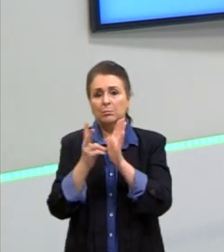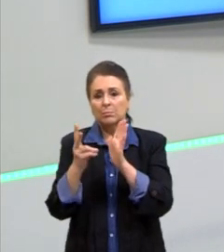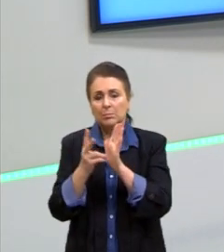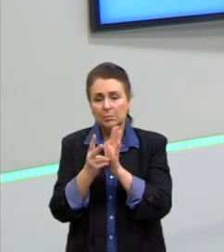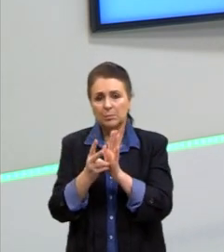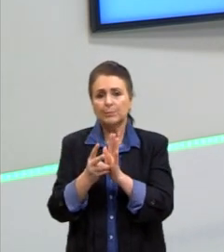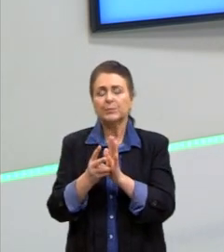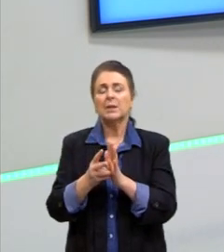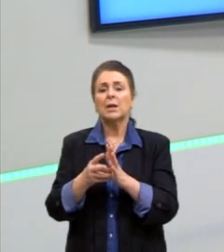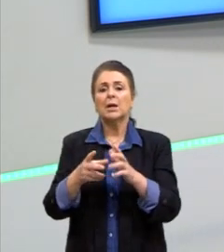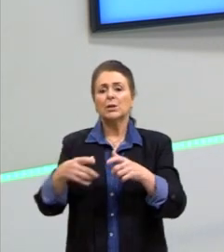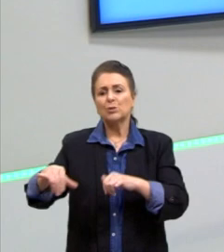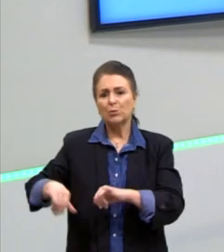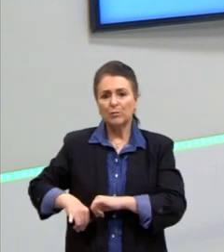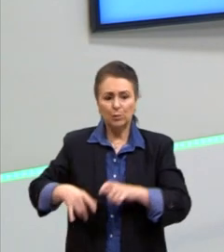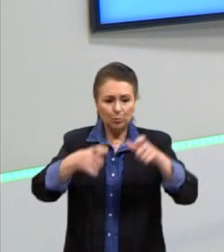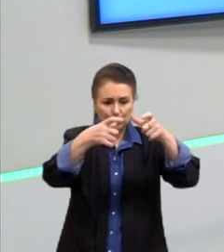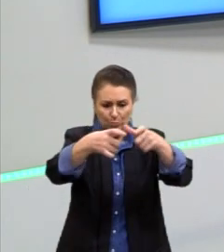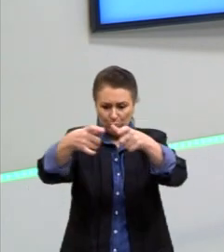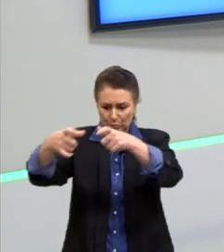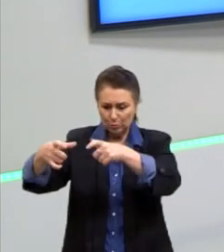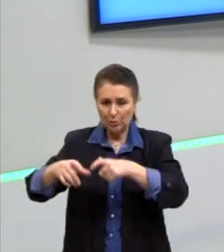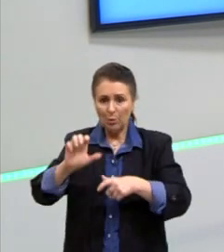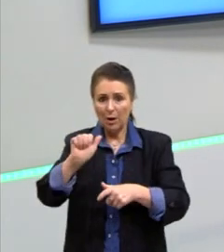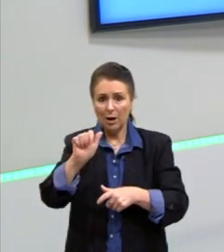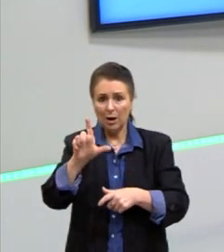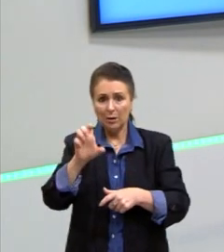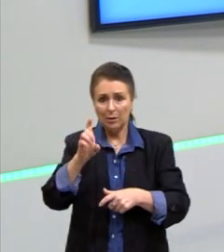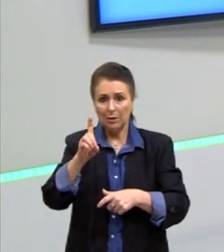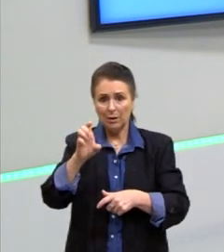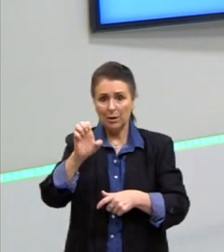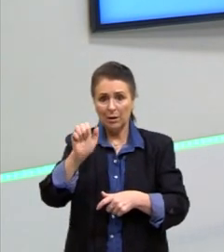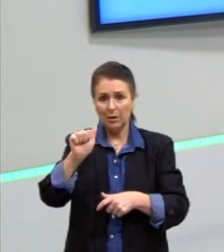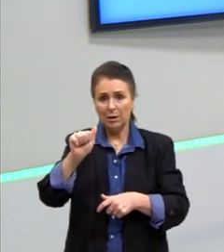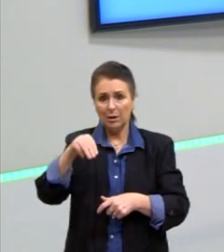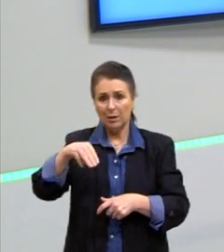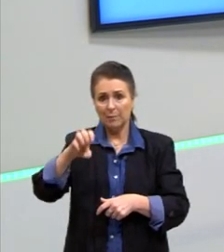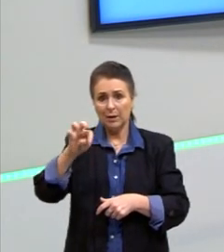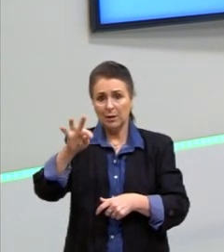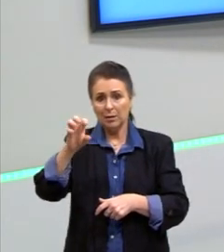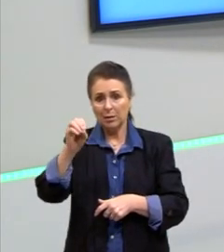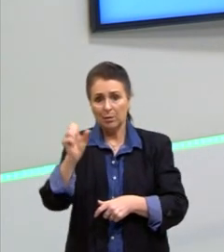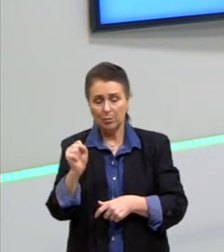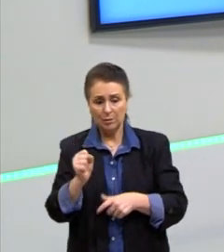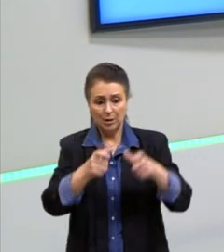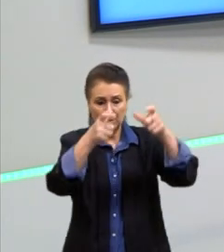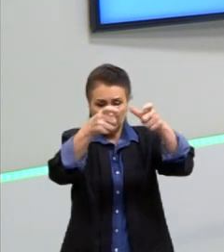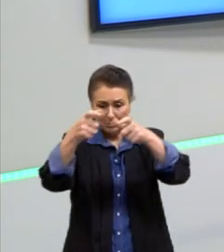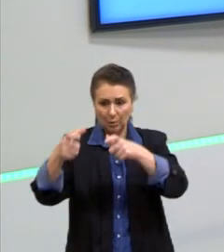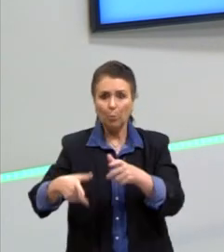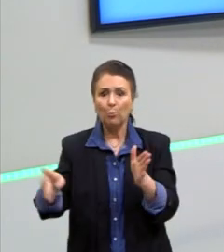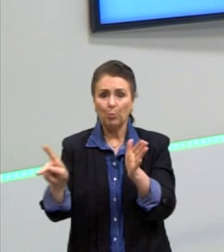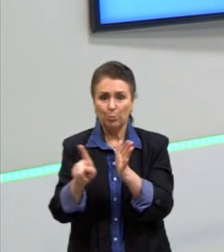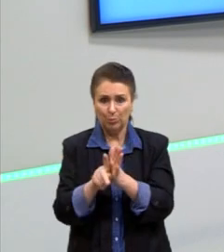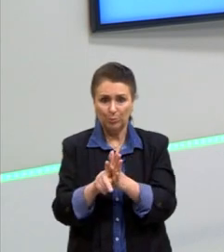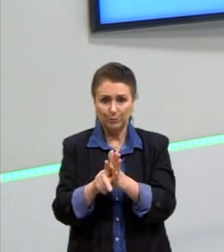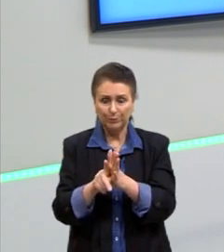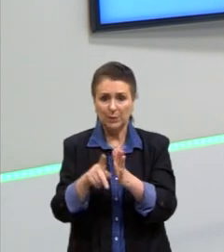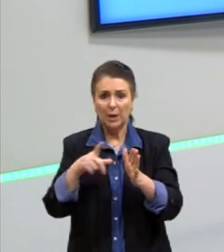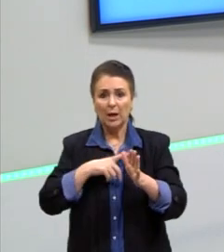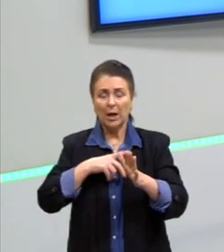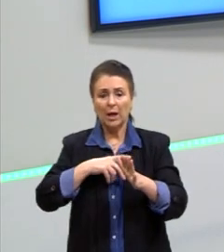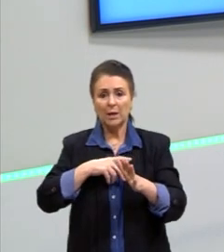com os aldeamentos, em que os governantes diziam onde eram estabelecidas as aldeias que os indígenas deveriam ficar. Eram